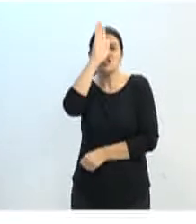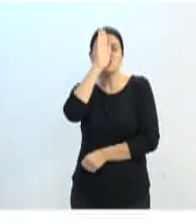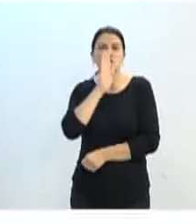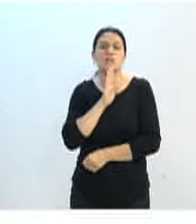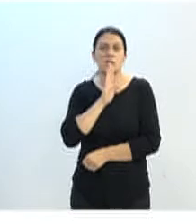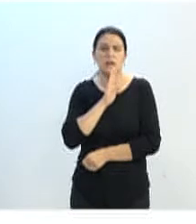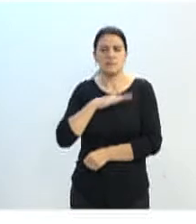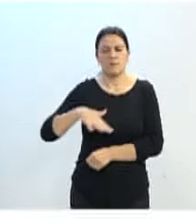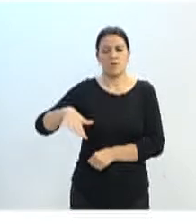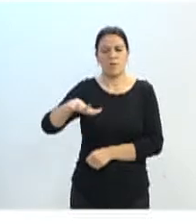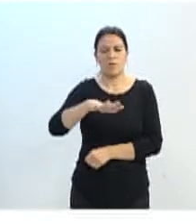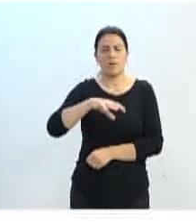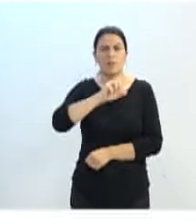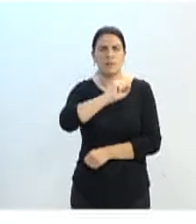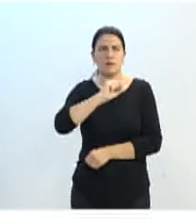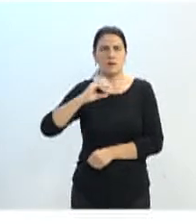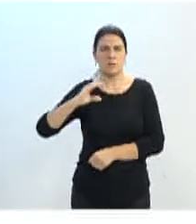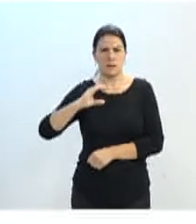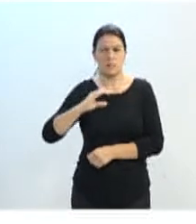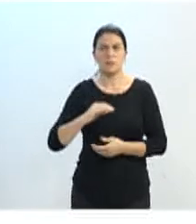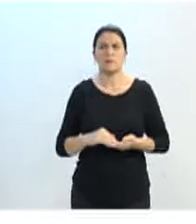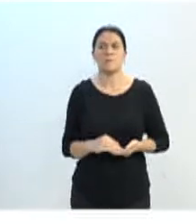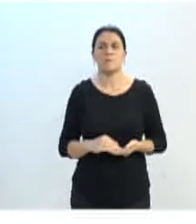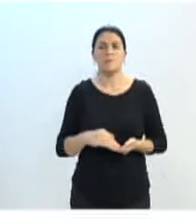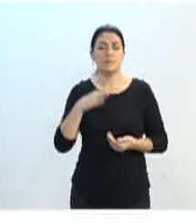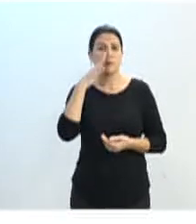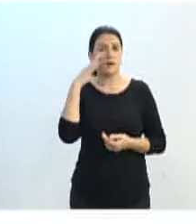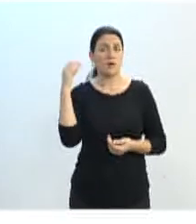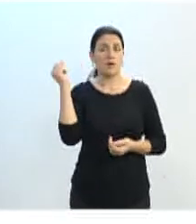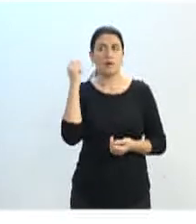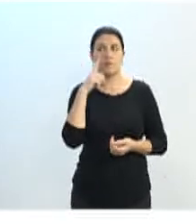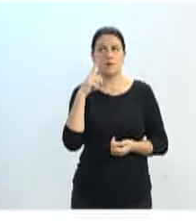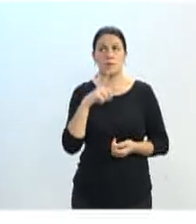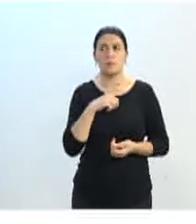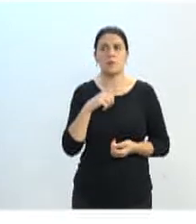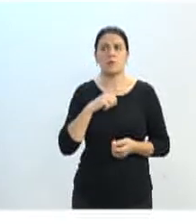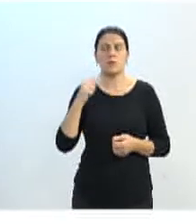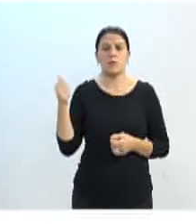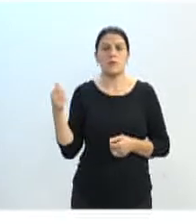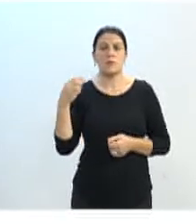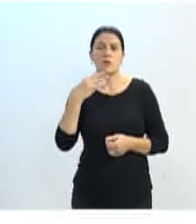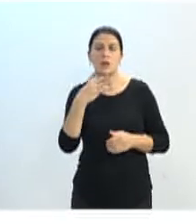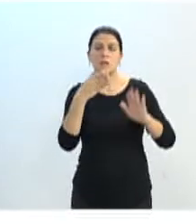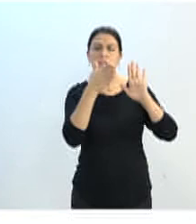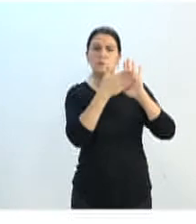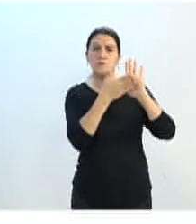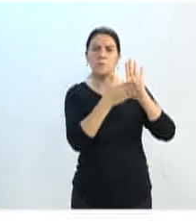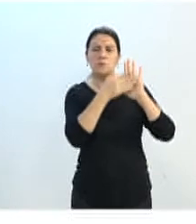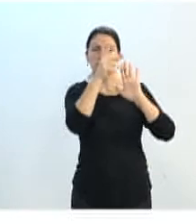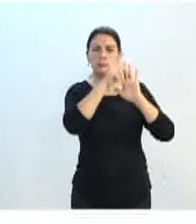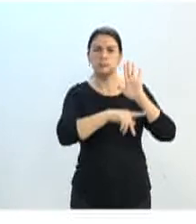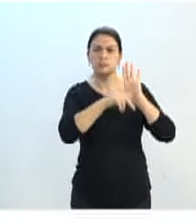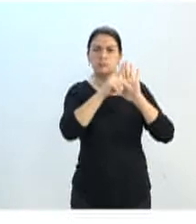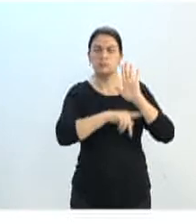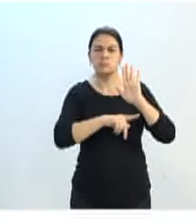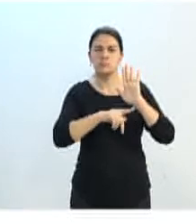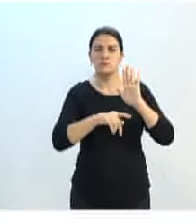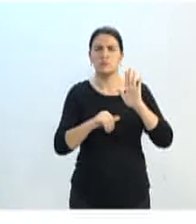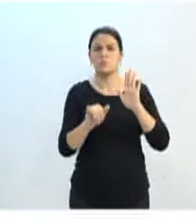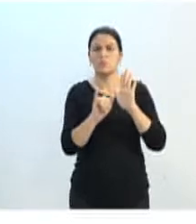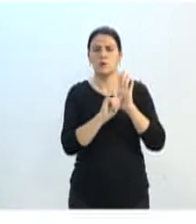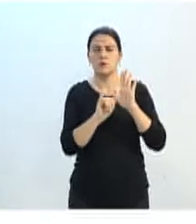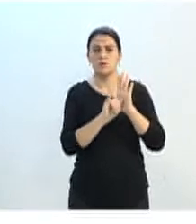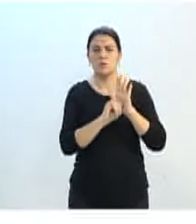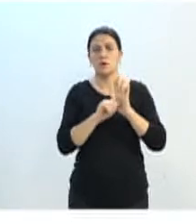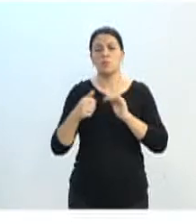todo o Estado de Santa Catarina. A FURB submeteu 13 propostas, 13 projetos a esse edital, e todos